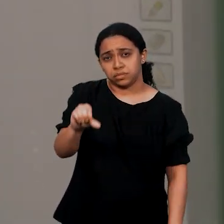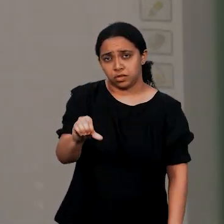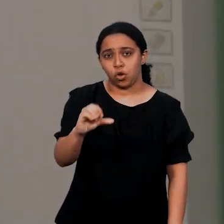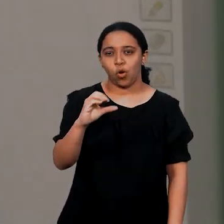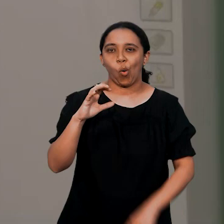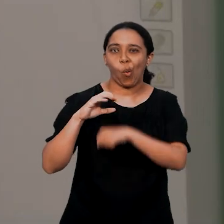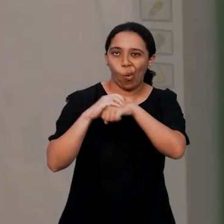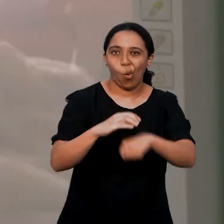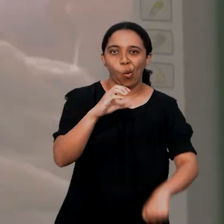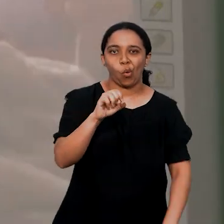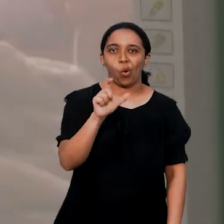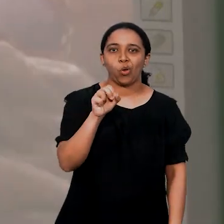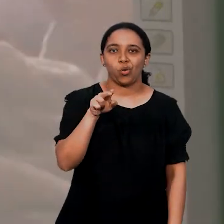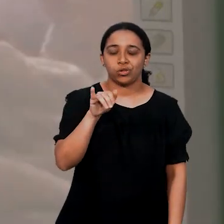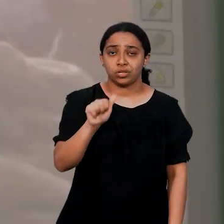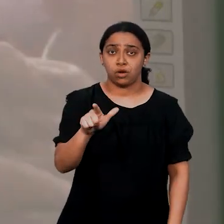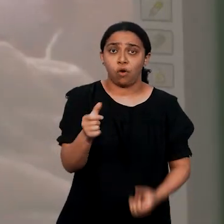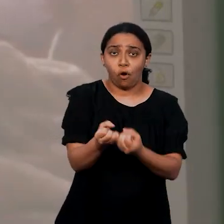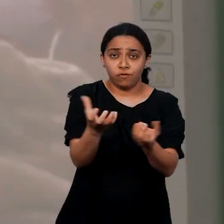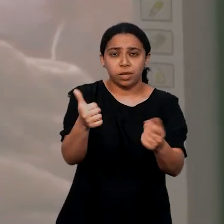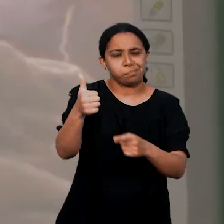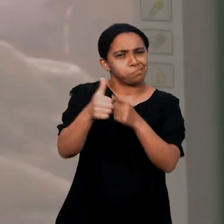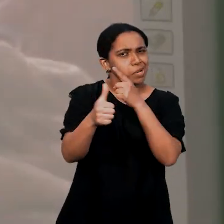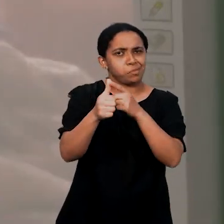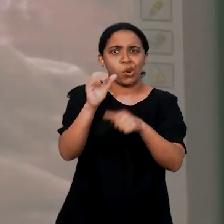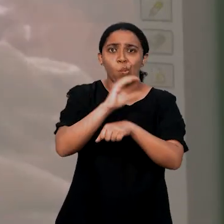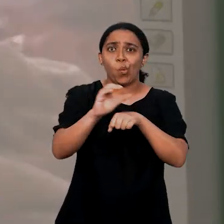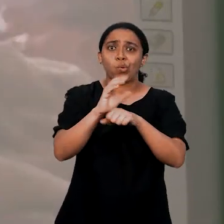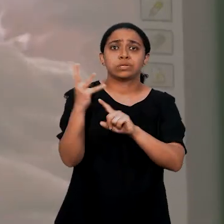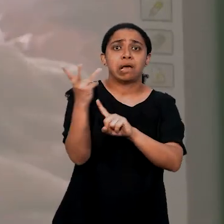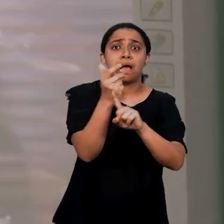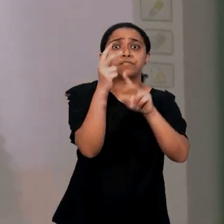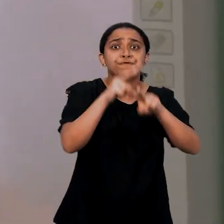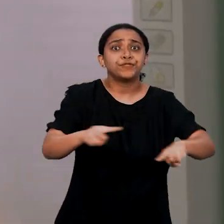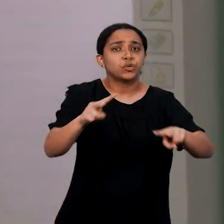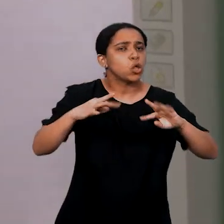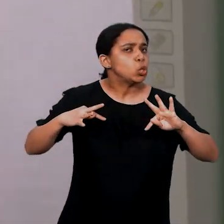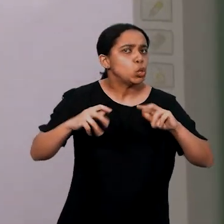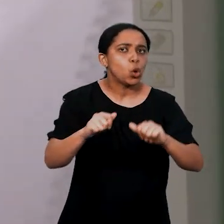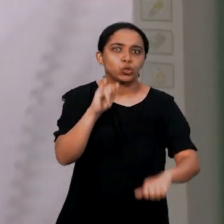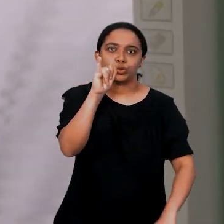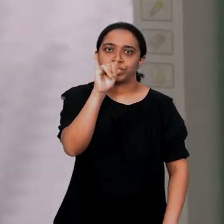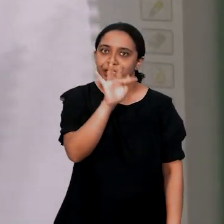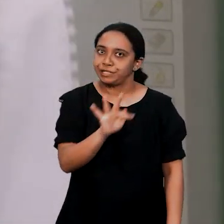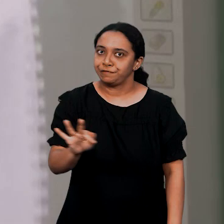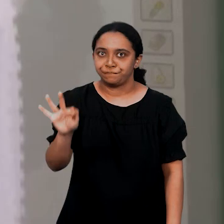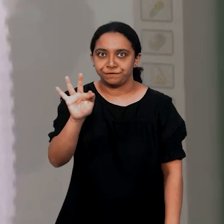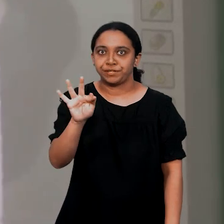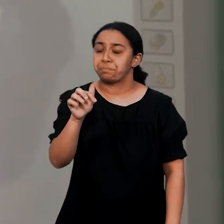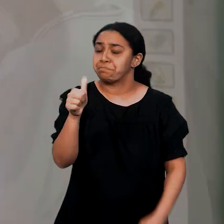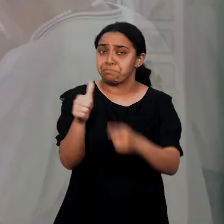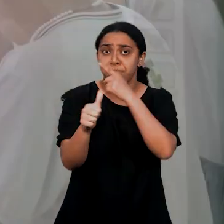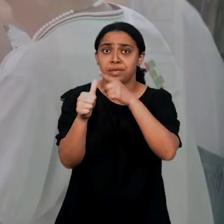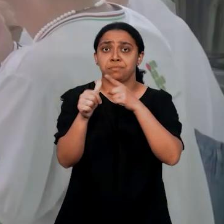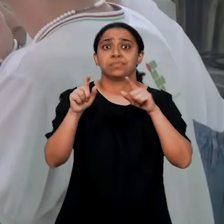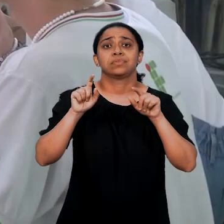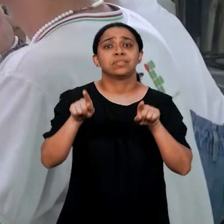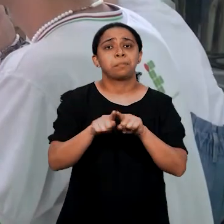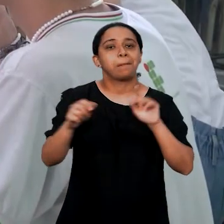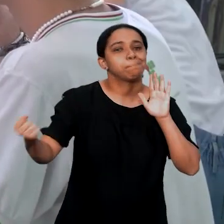século XIX, onde, além de oferecer o primeiro curso de artes visuais em toda a rede federal,